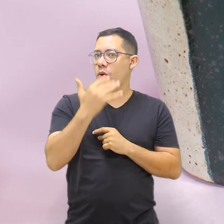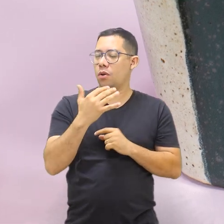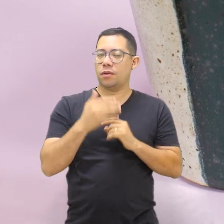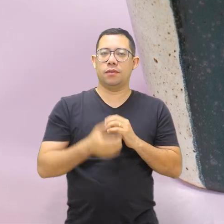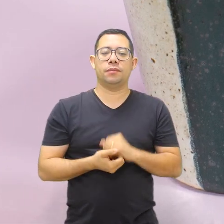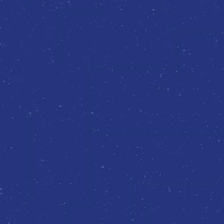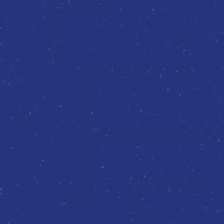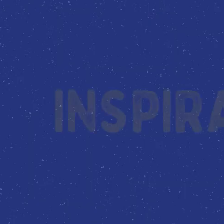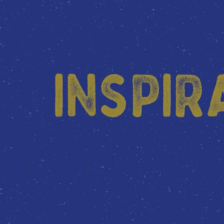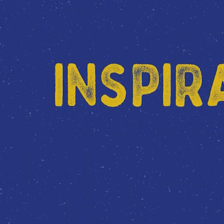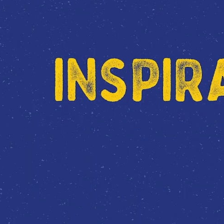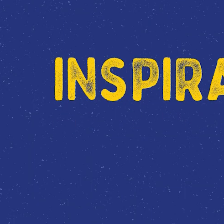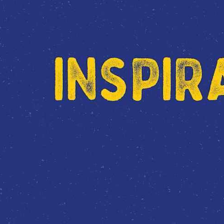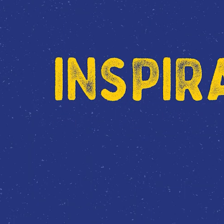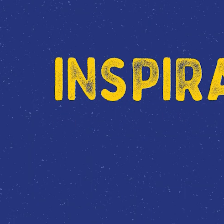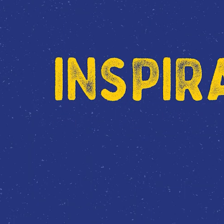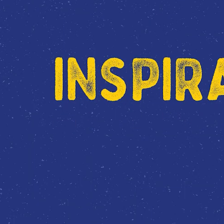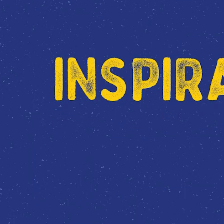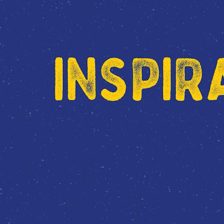em festa.